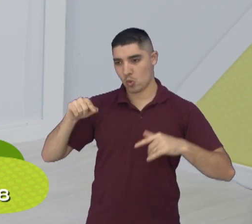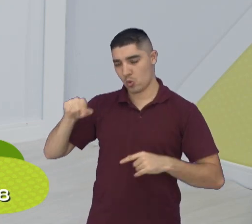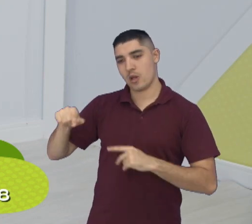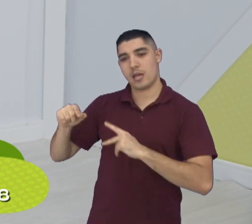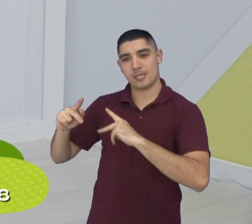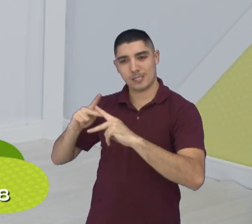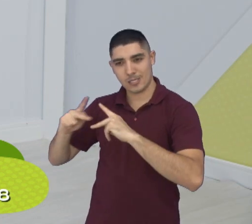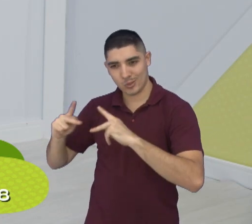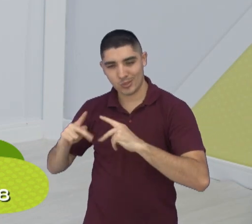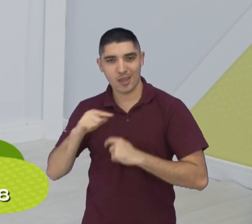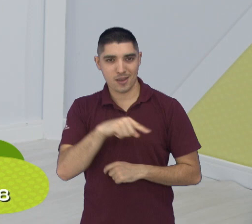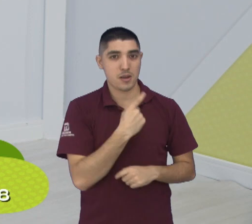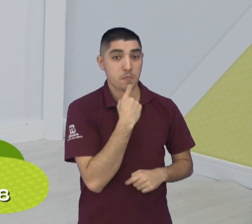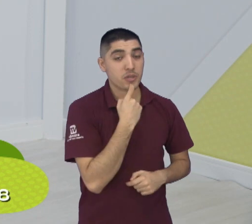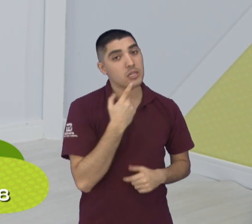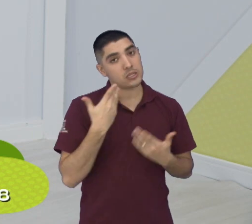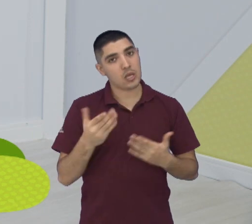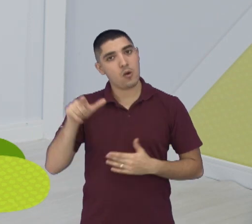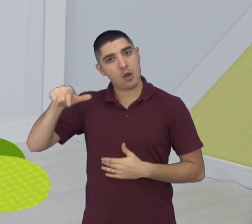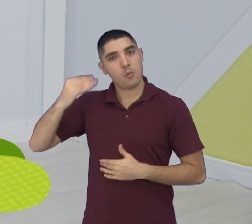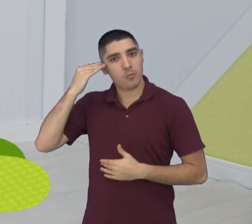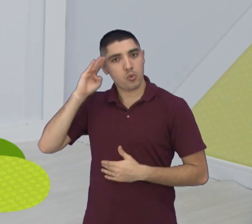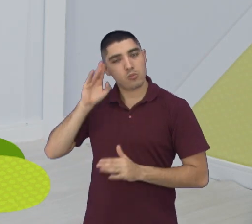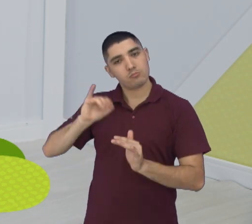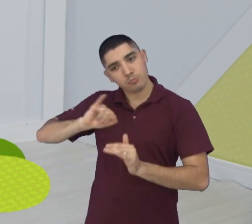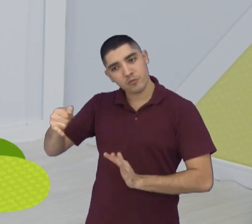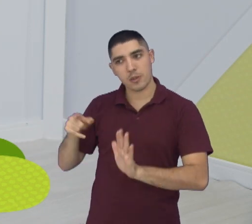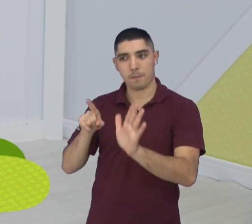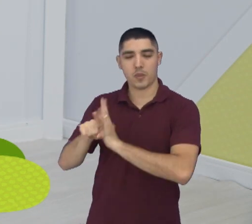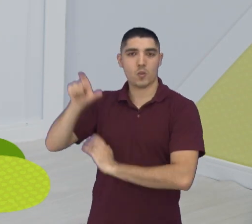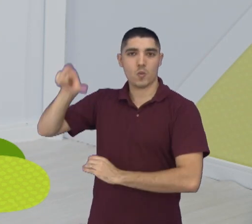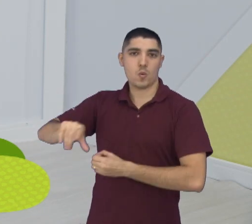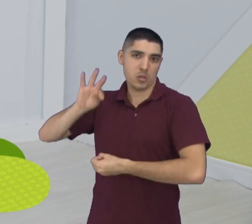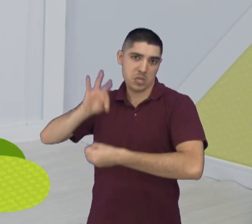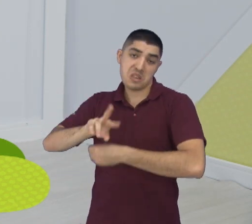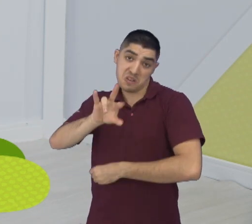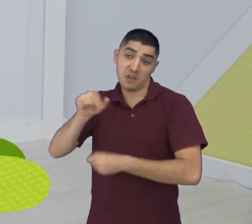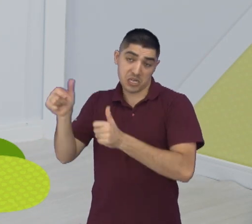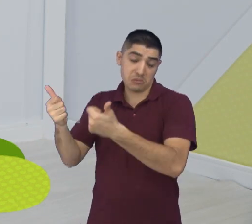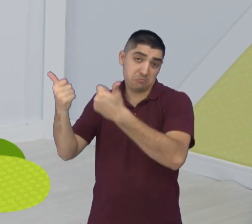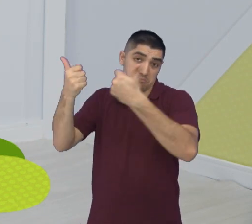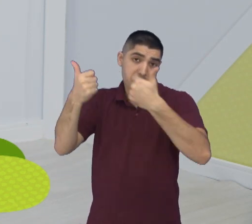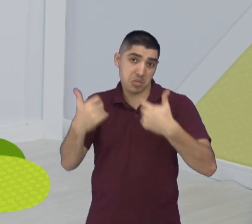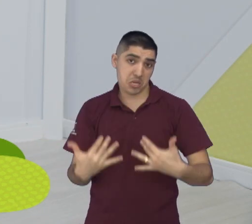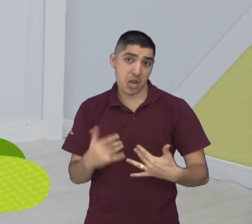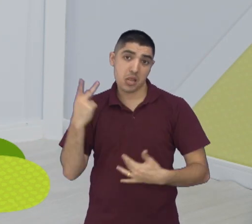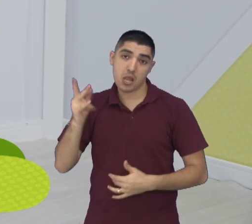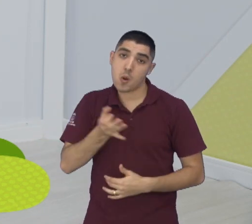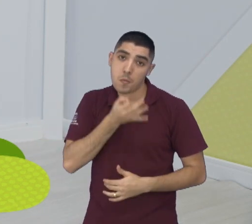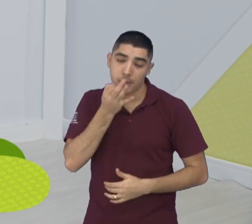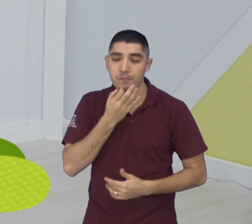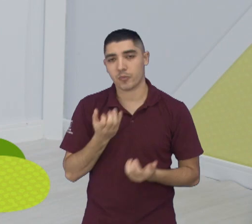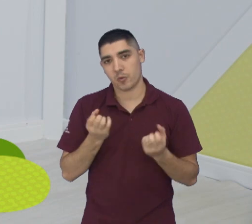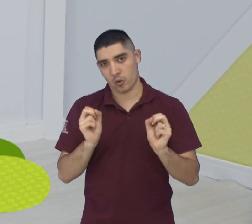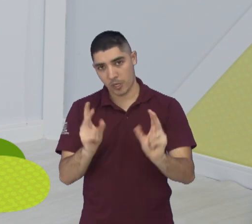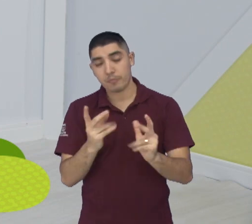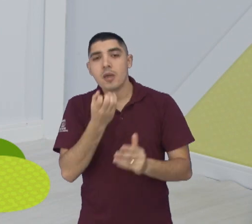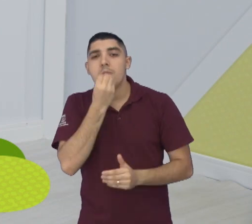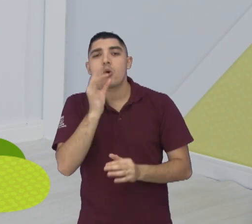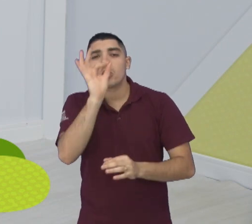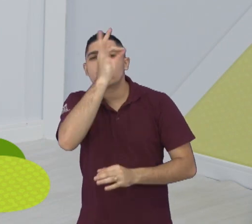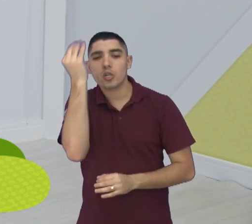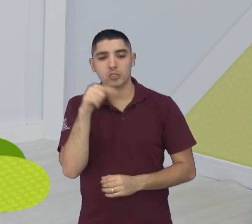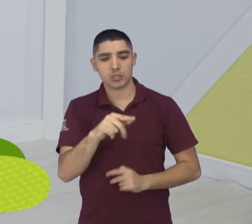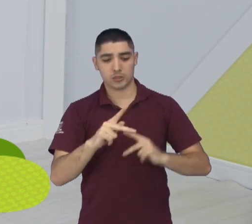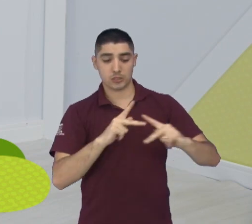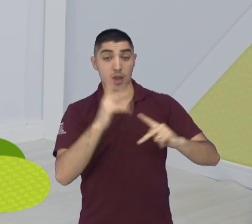amanhã você vai fazer esses questionamentos também ao Carlos Schwanck e claro, ele vai dar as suas explanações sobre isso. Sucesso para a equipe do São José Vôlei